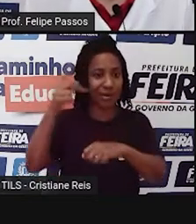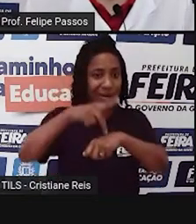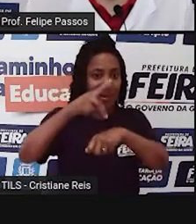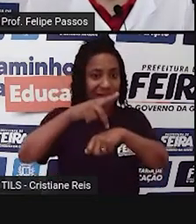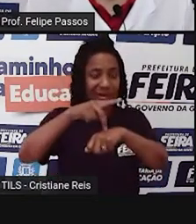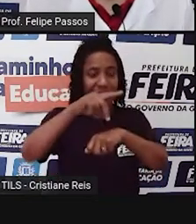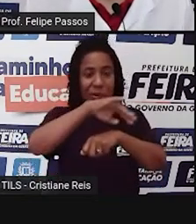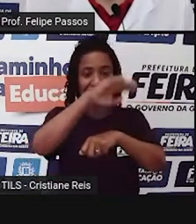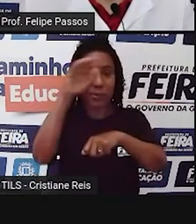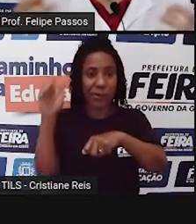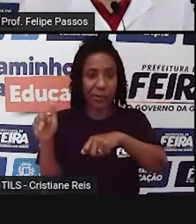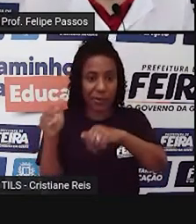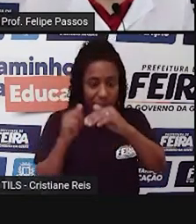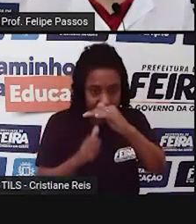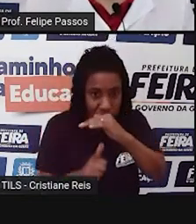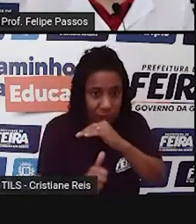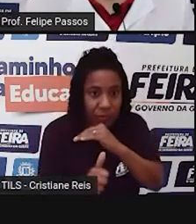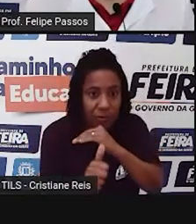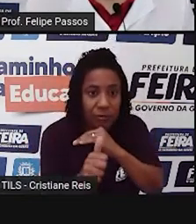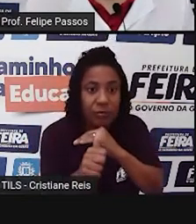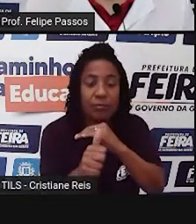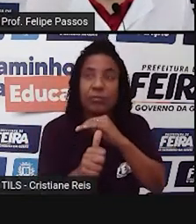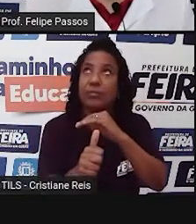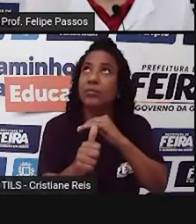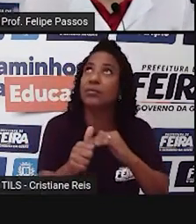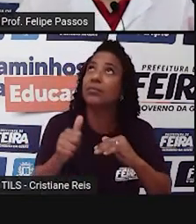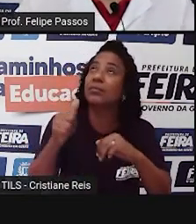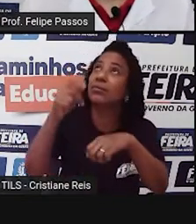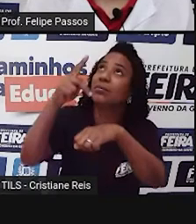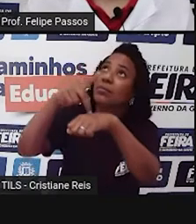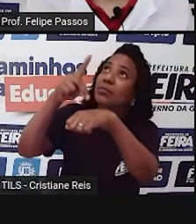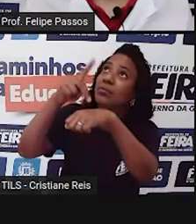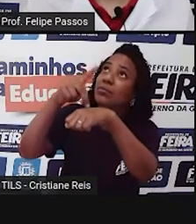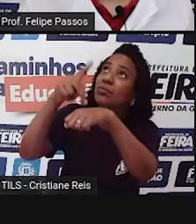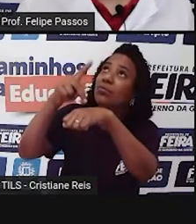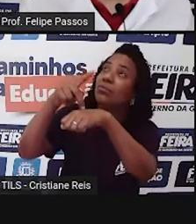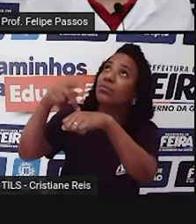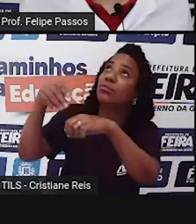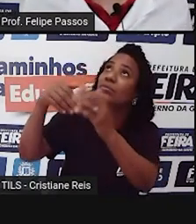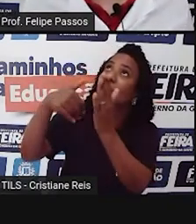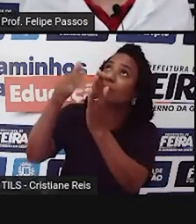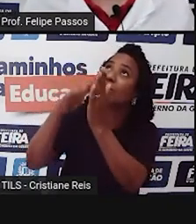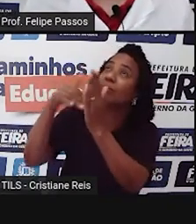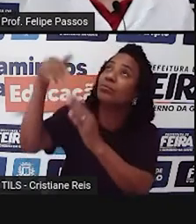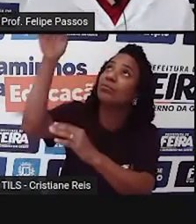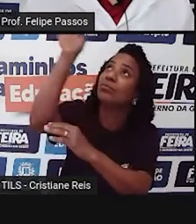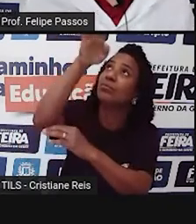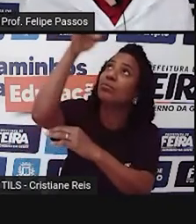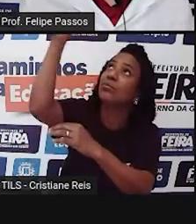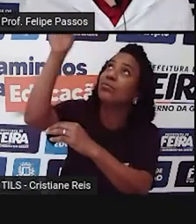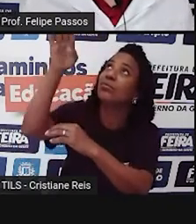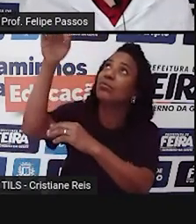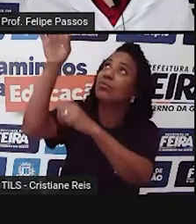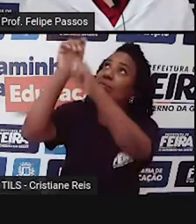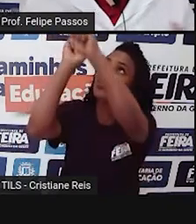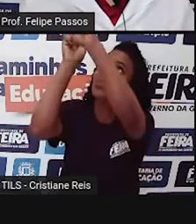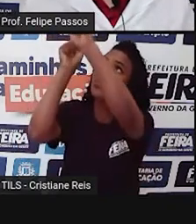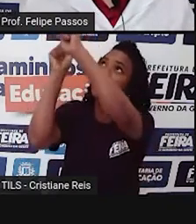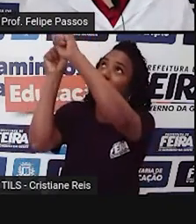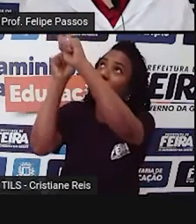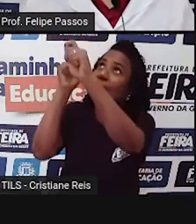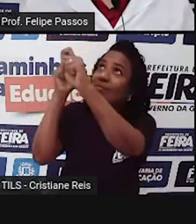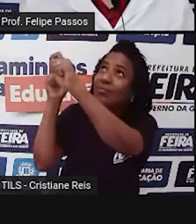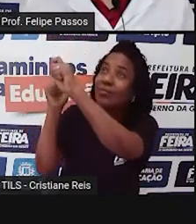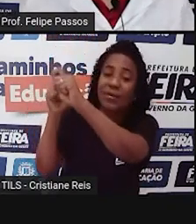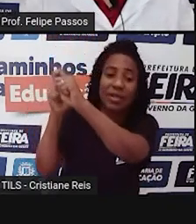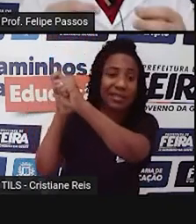ele estava mandando uma mensagem para alguém que chegasse naquela caverna daqui a 10 anos, daqui a 100 anos, né? O desenho ia ficar